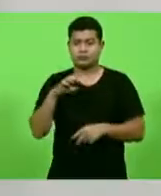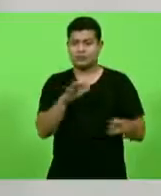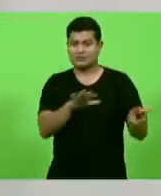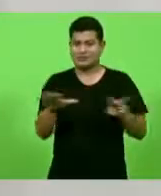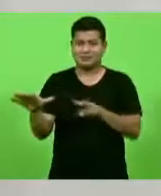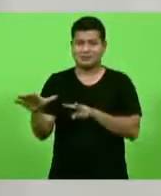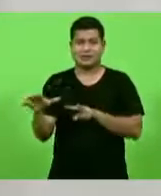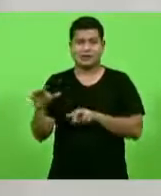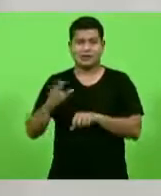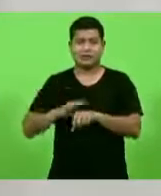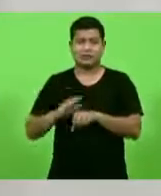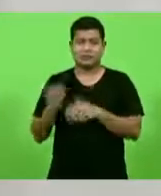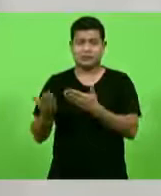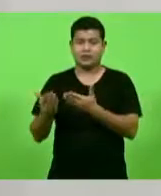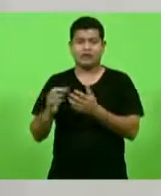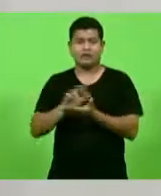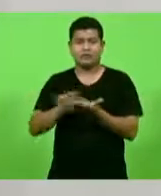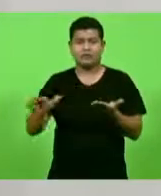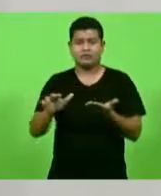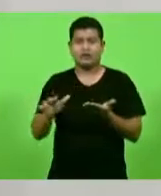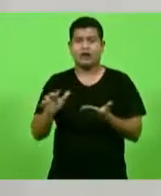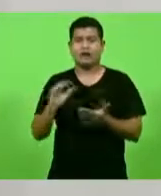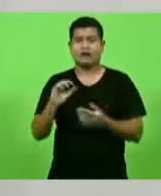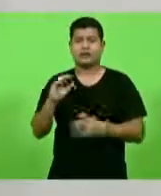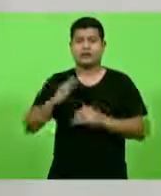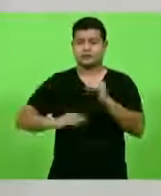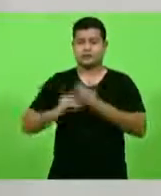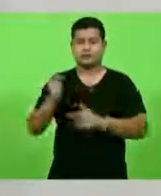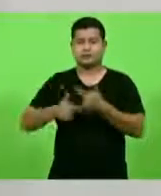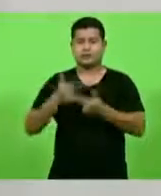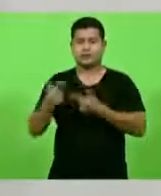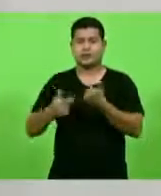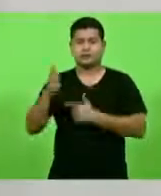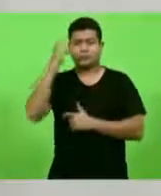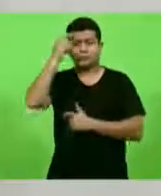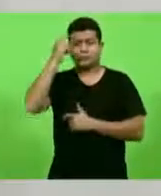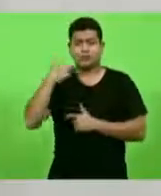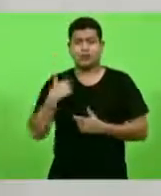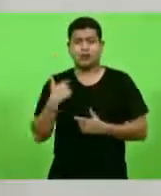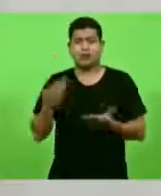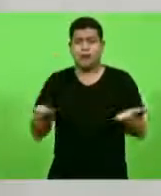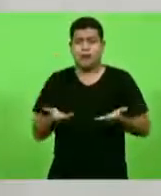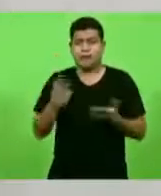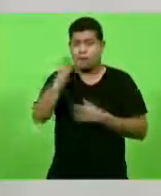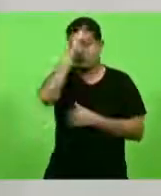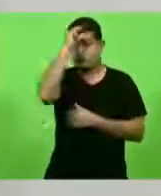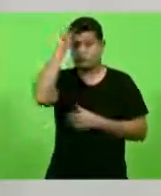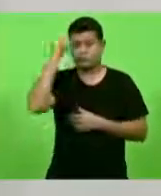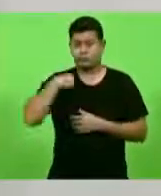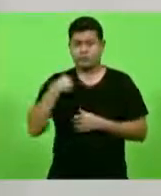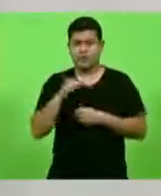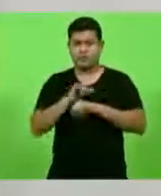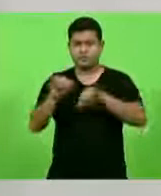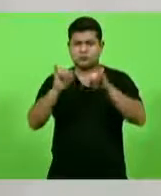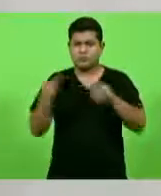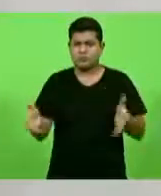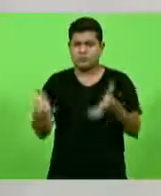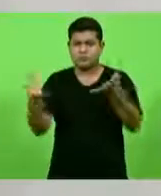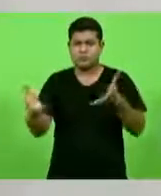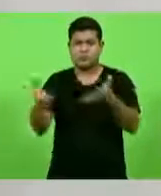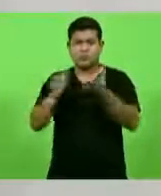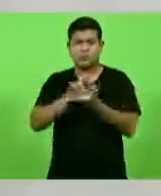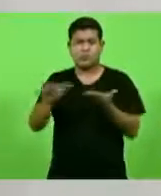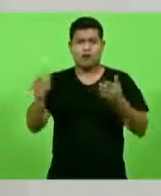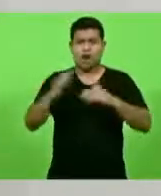série de atividades culturais de 24 a 31 de março. Hoje o prefeito promoveu uma série de atividades e